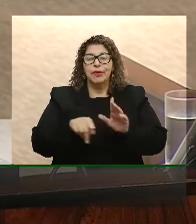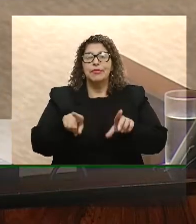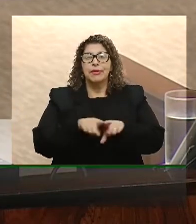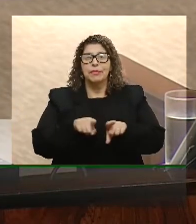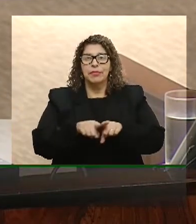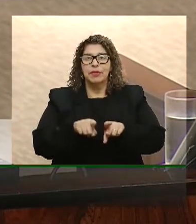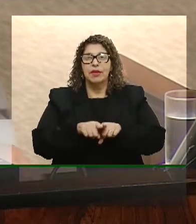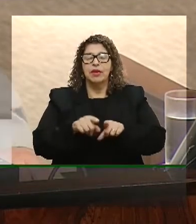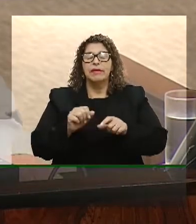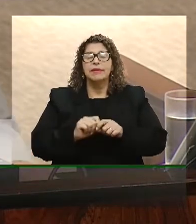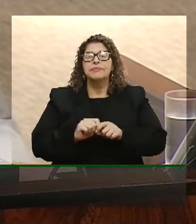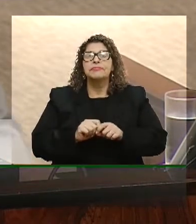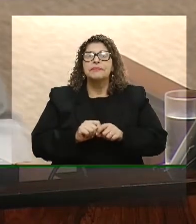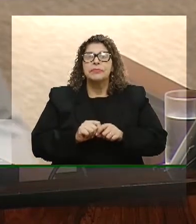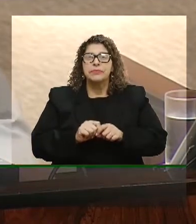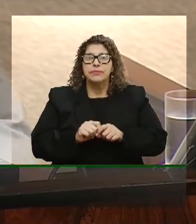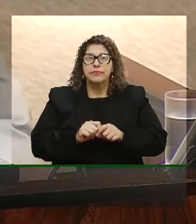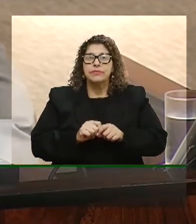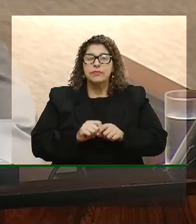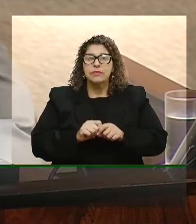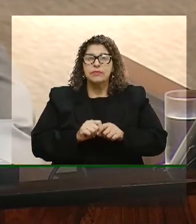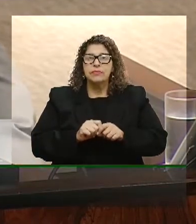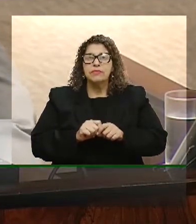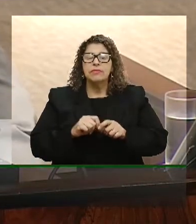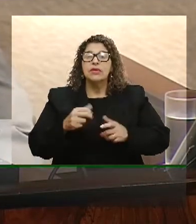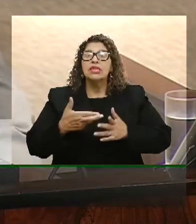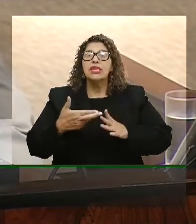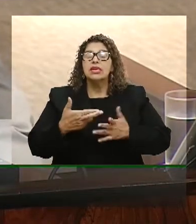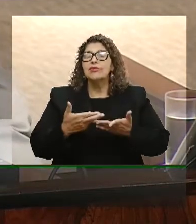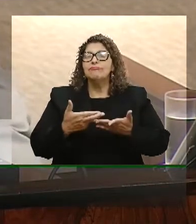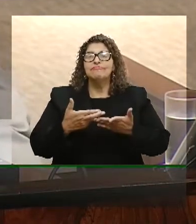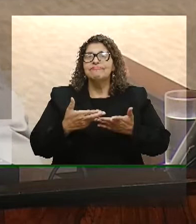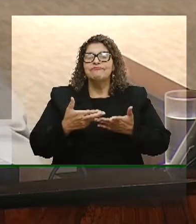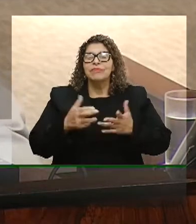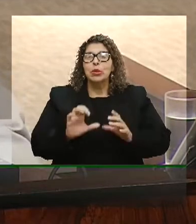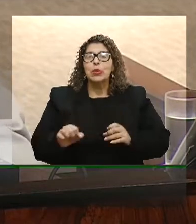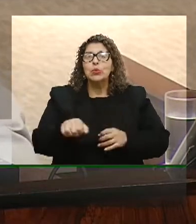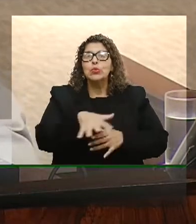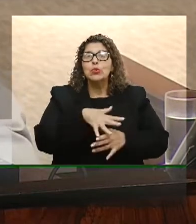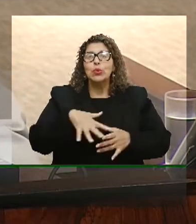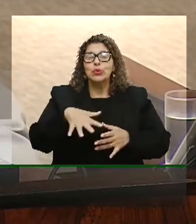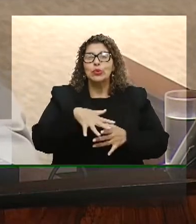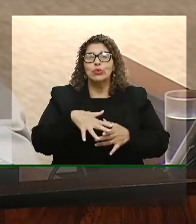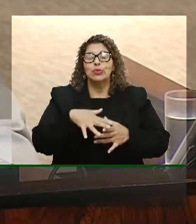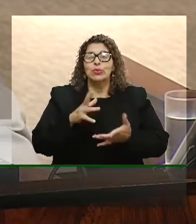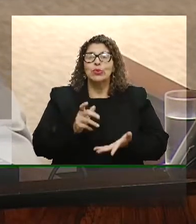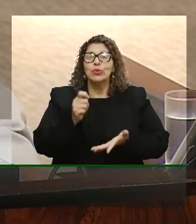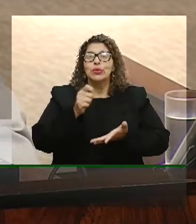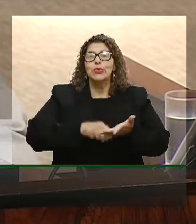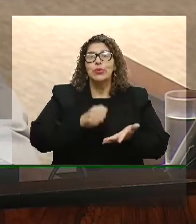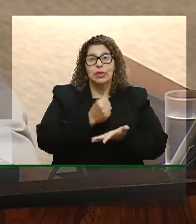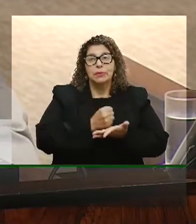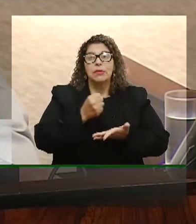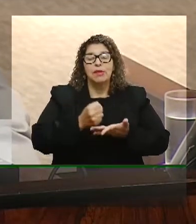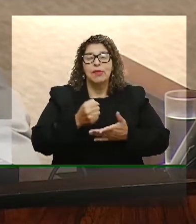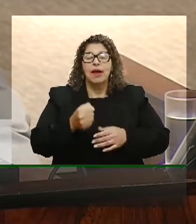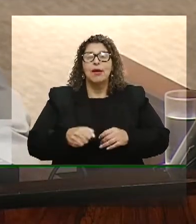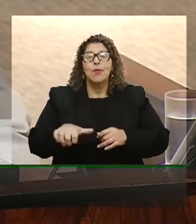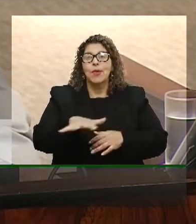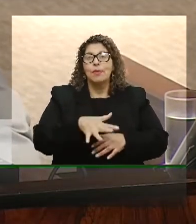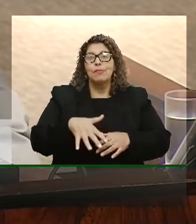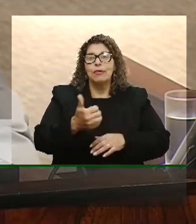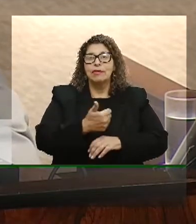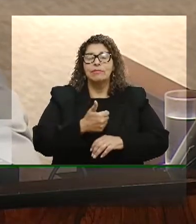dispositivos que revogam o registro profissional de um conjunto significativo de categorias como